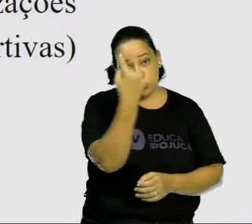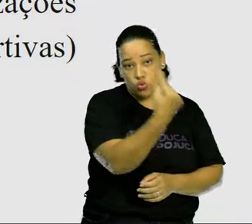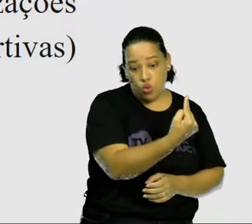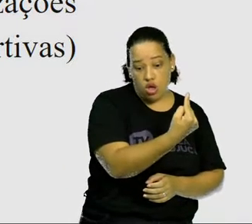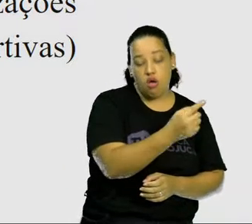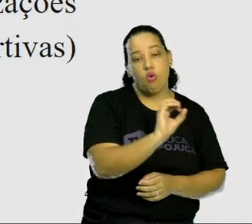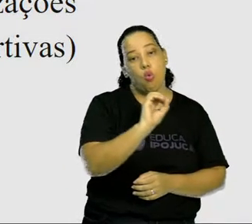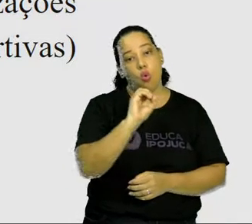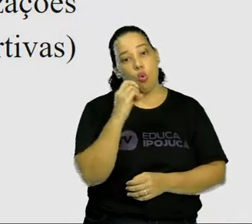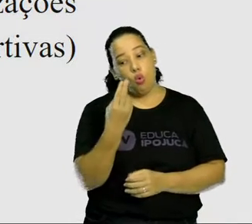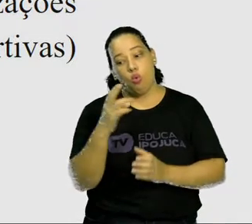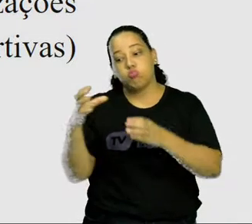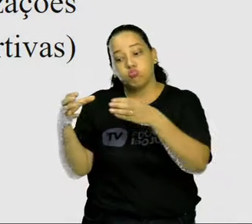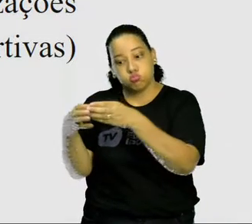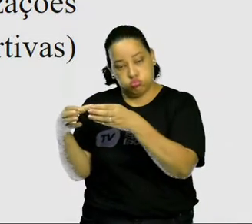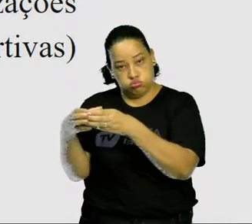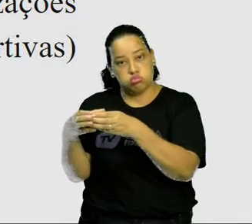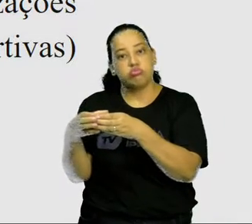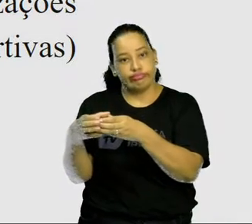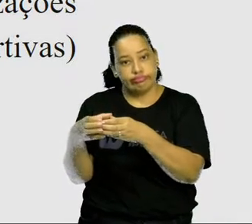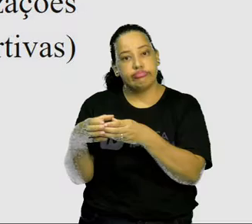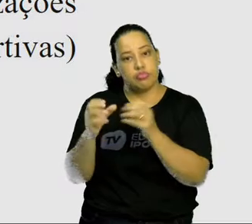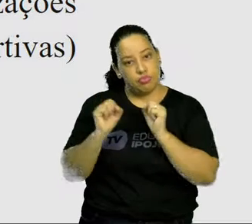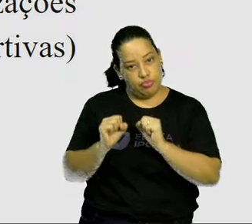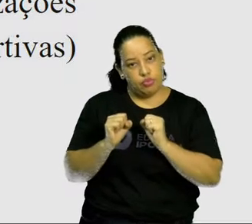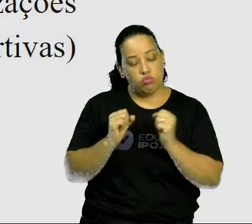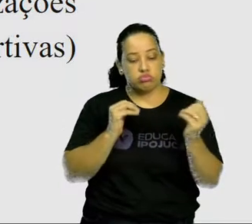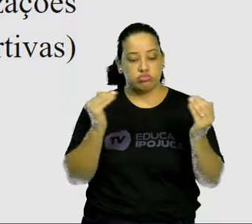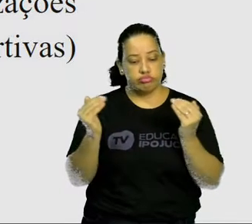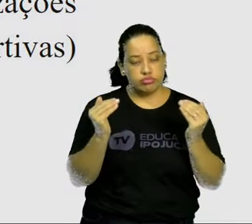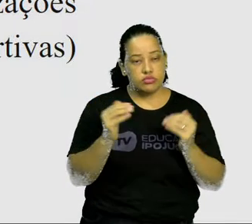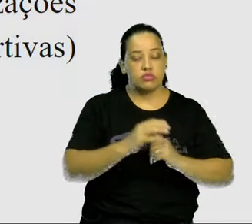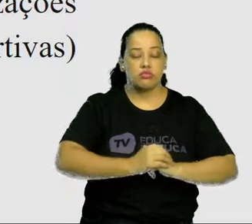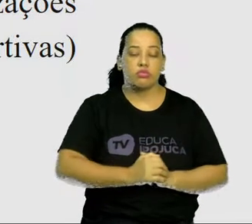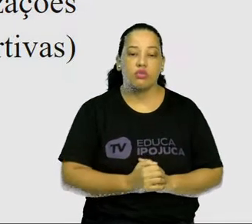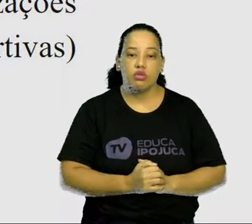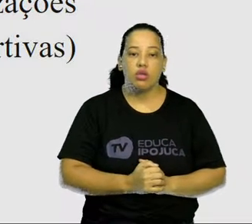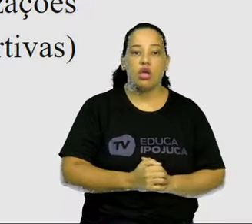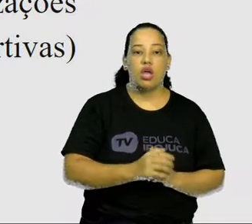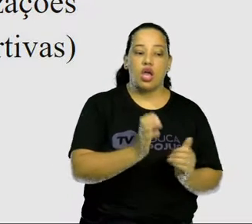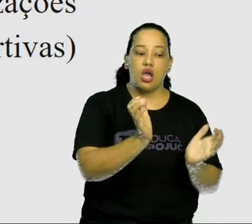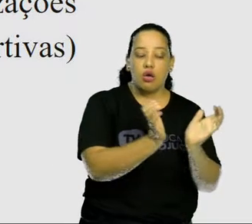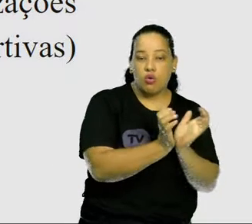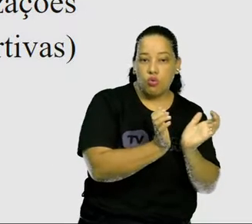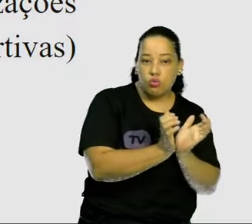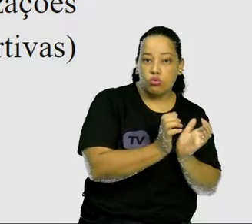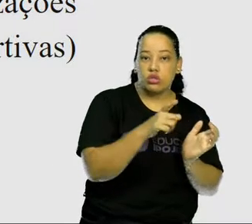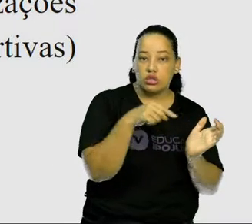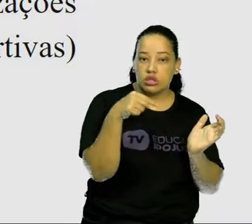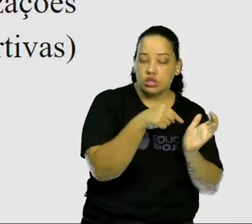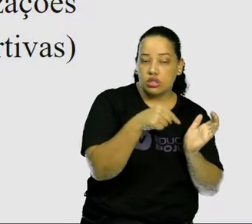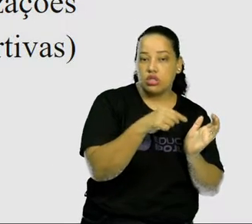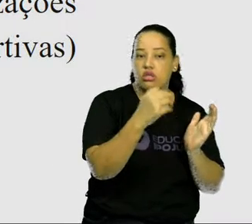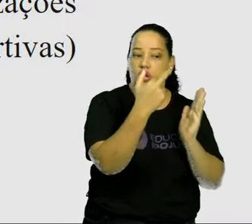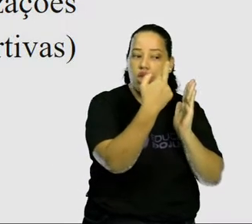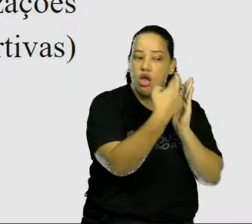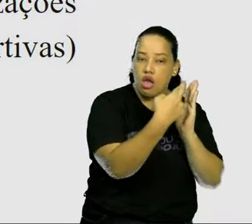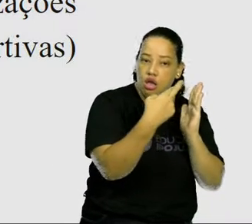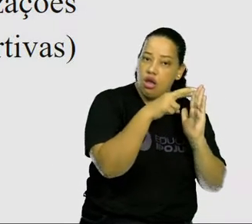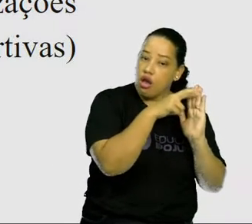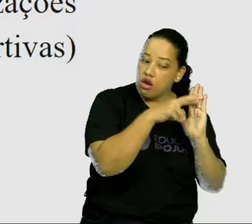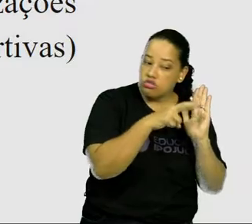O esporte, ele vai ser regido por um conjunto de regras e essas regras, elas são já